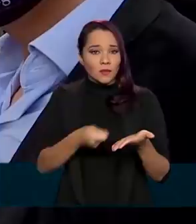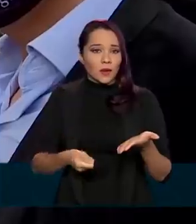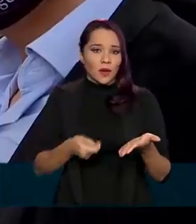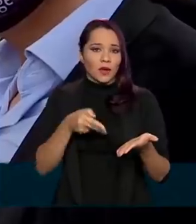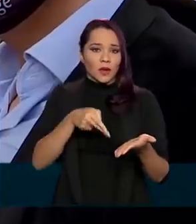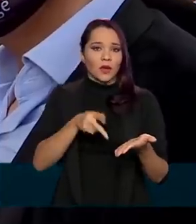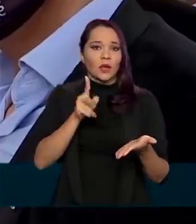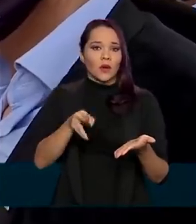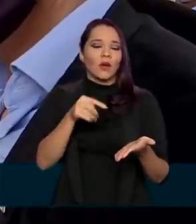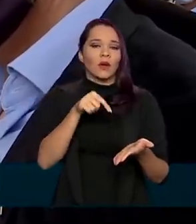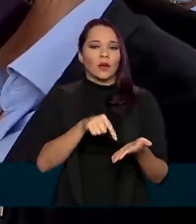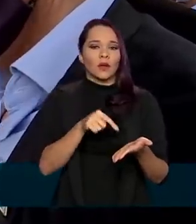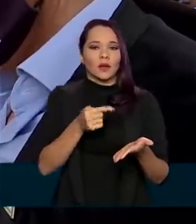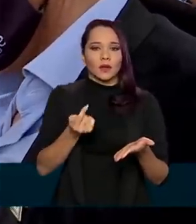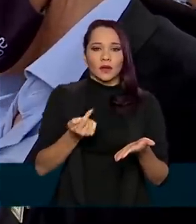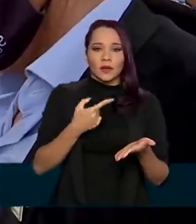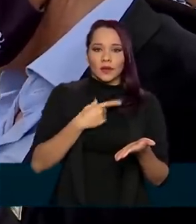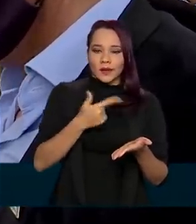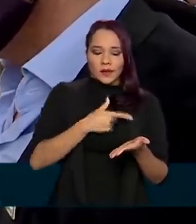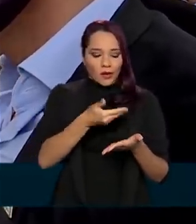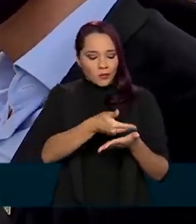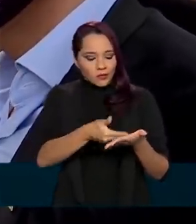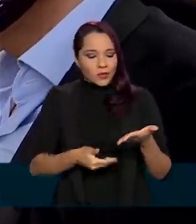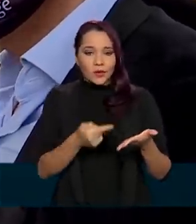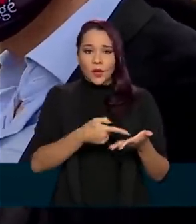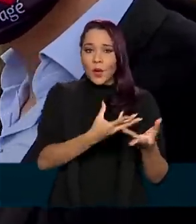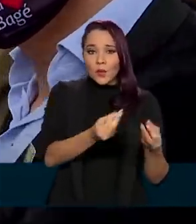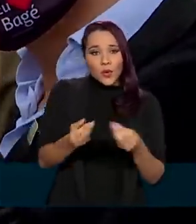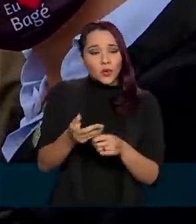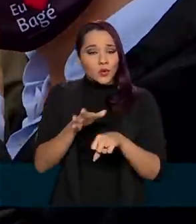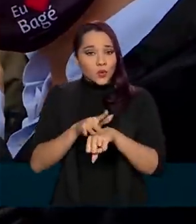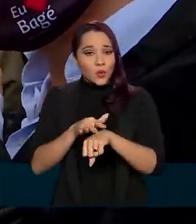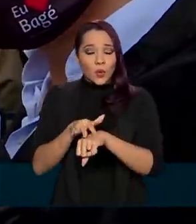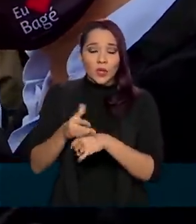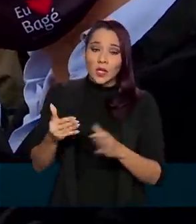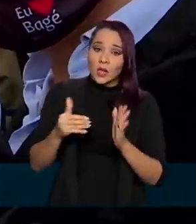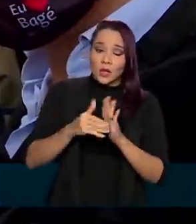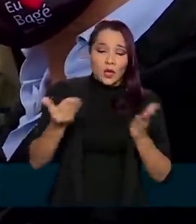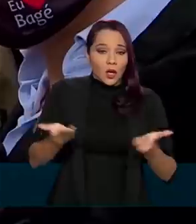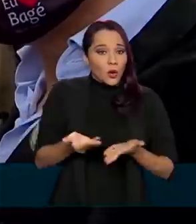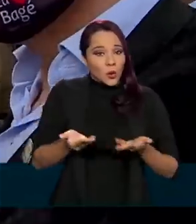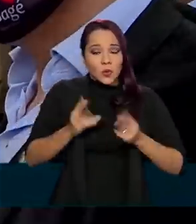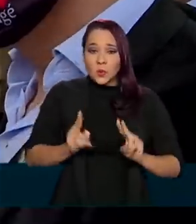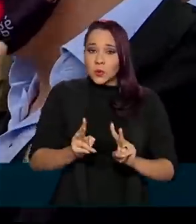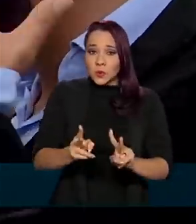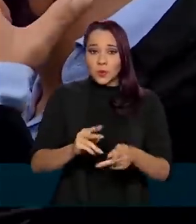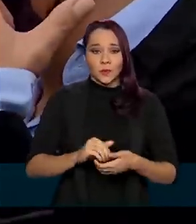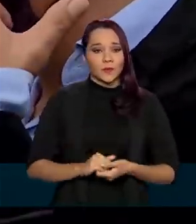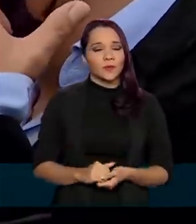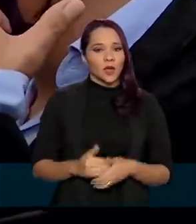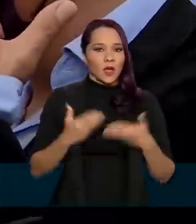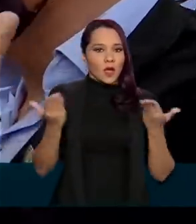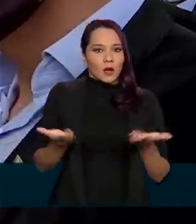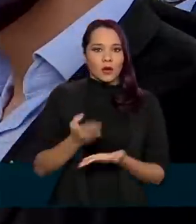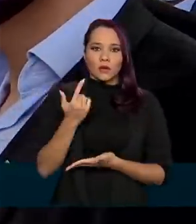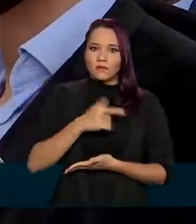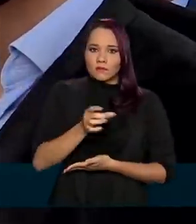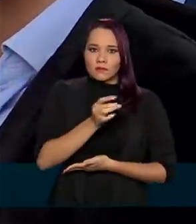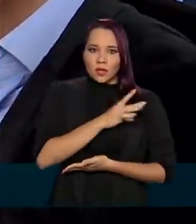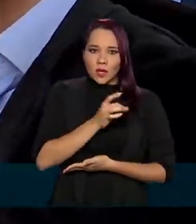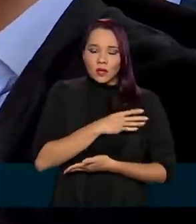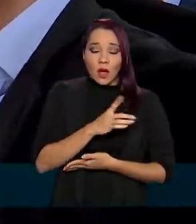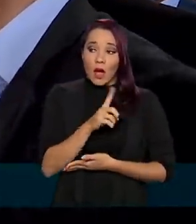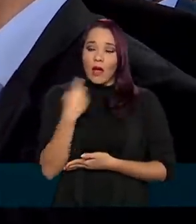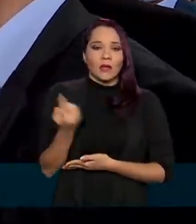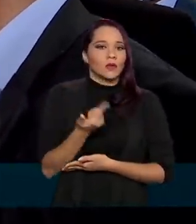fora da bula, muitas doenças estariam, até hoje, existindo no mundo. Agora, não temos, ainda não